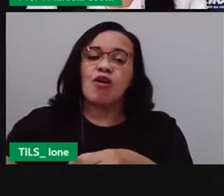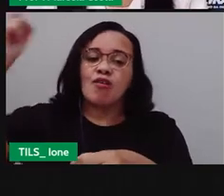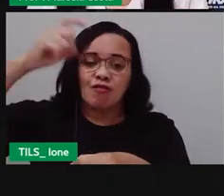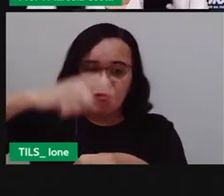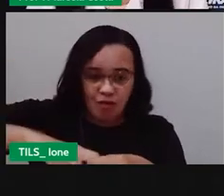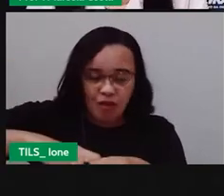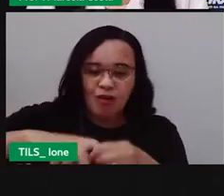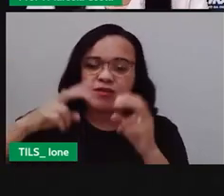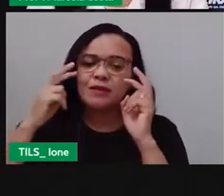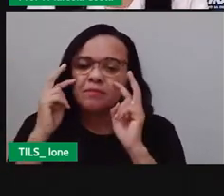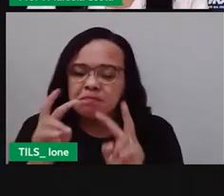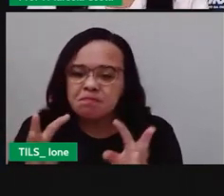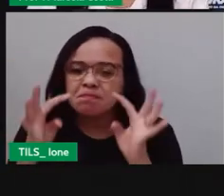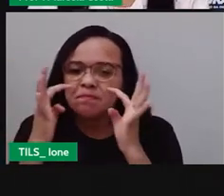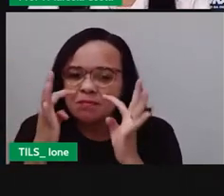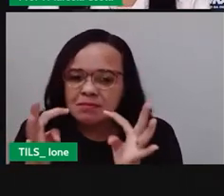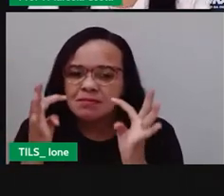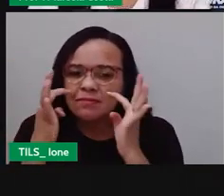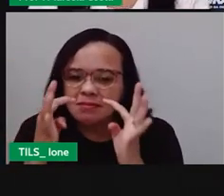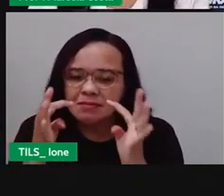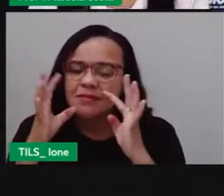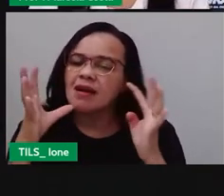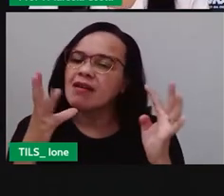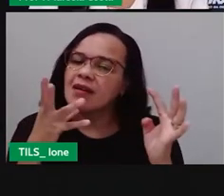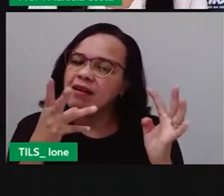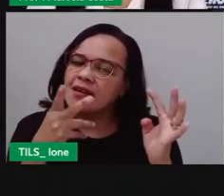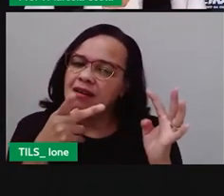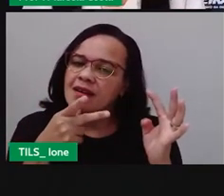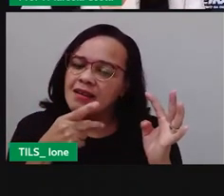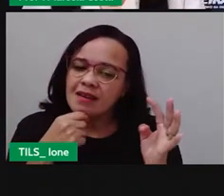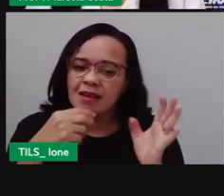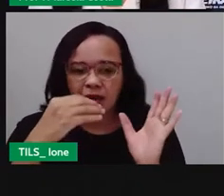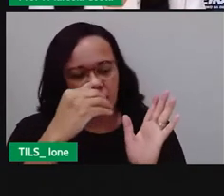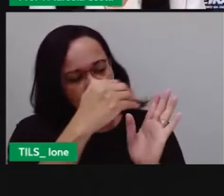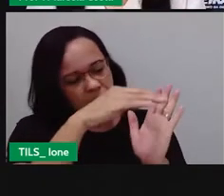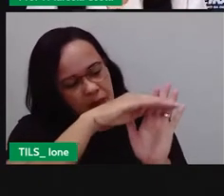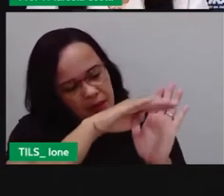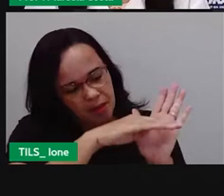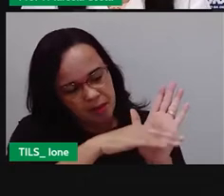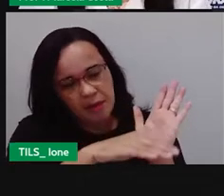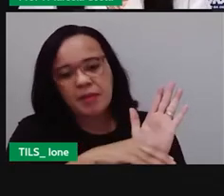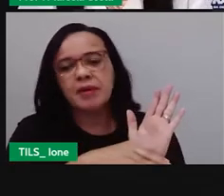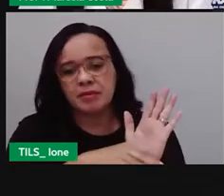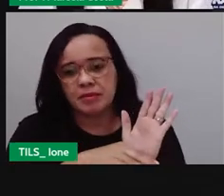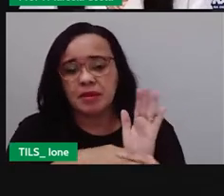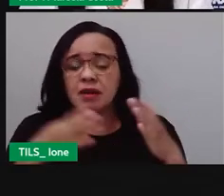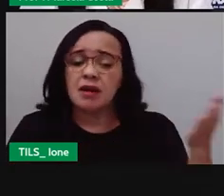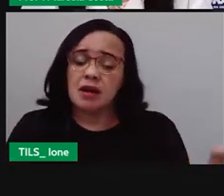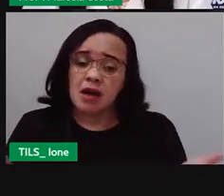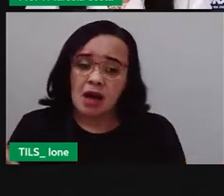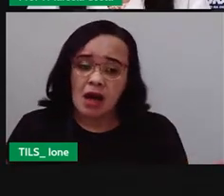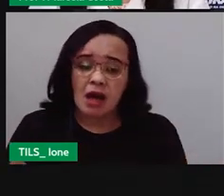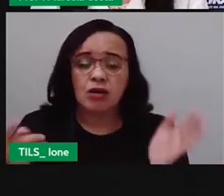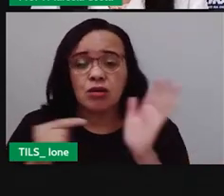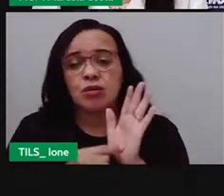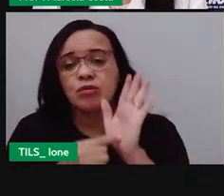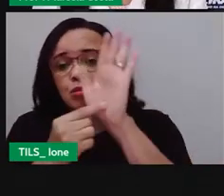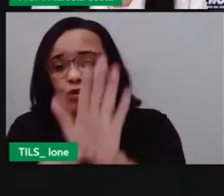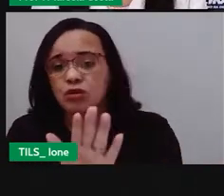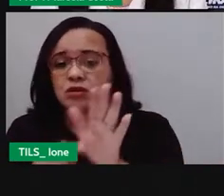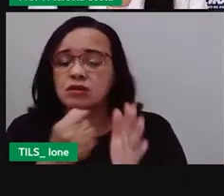escrita devagar. Certo? Agora, criançada, eu quero mostrar para vocês